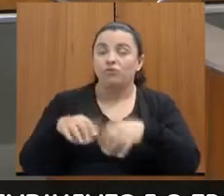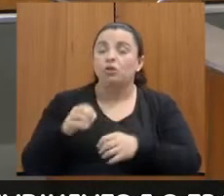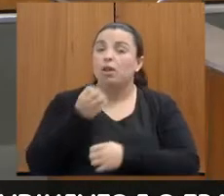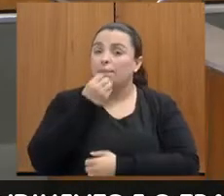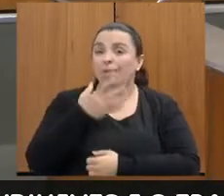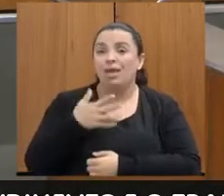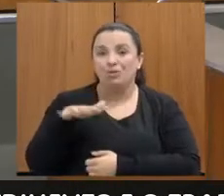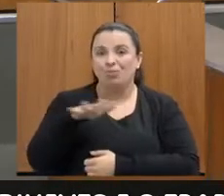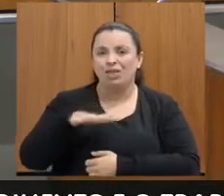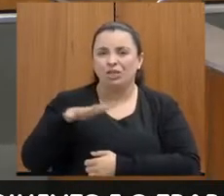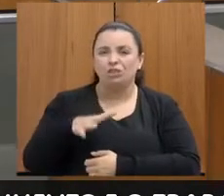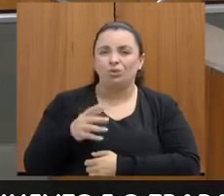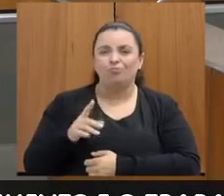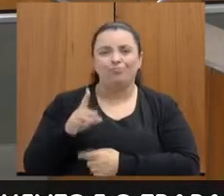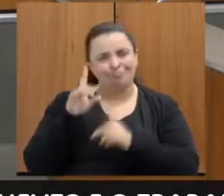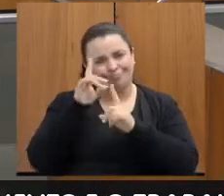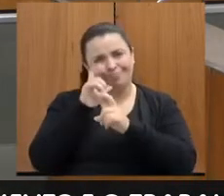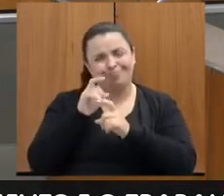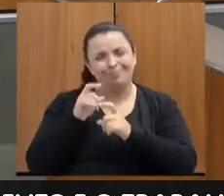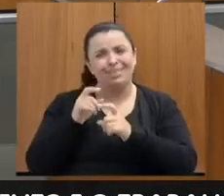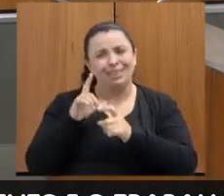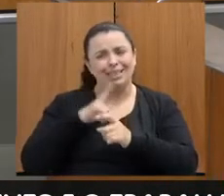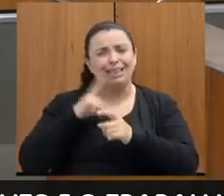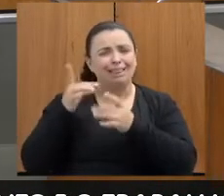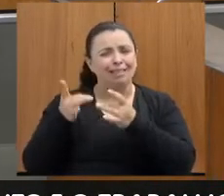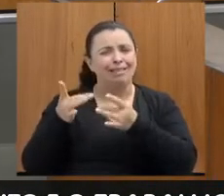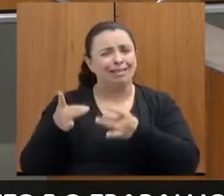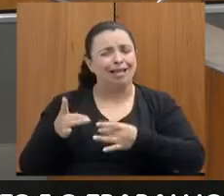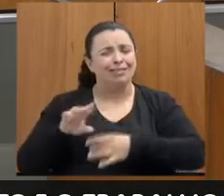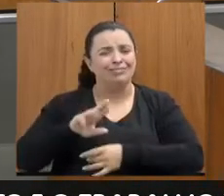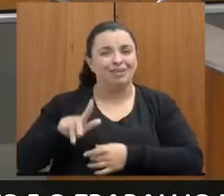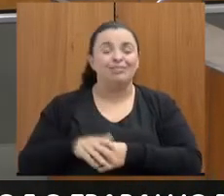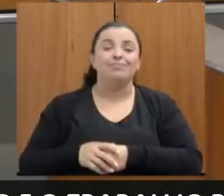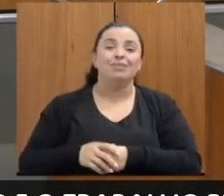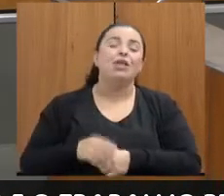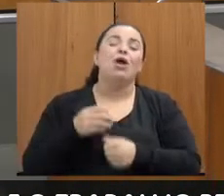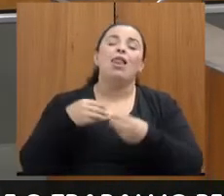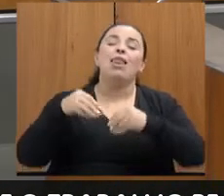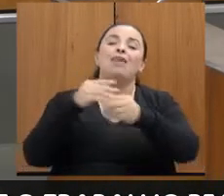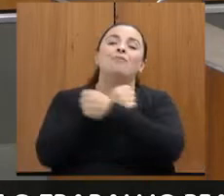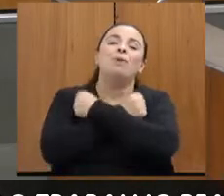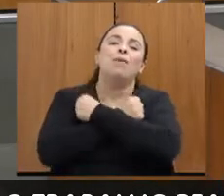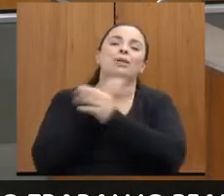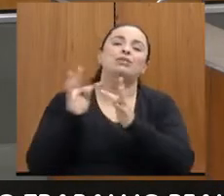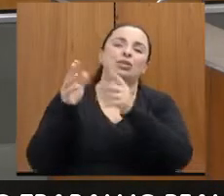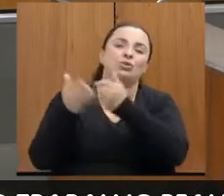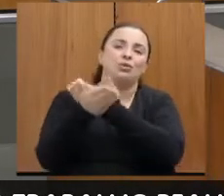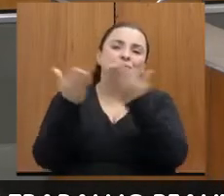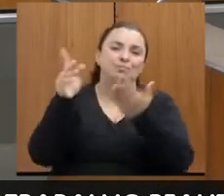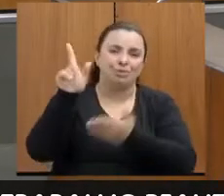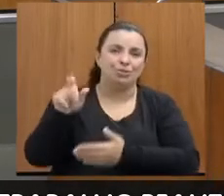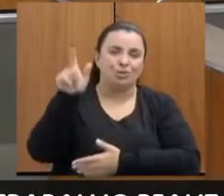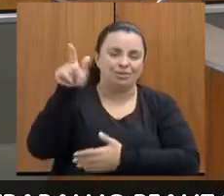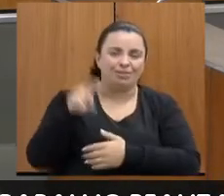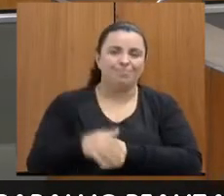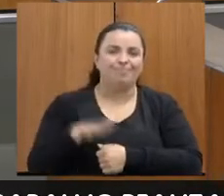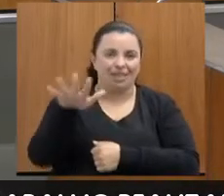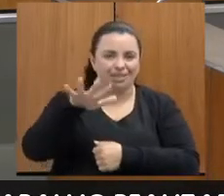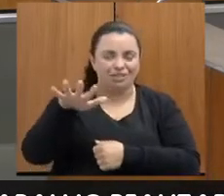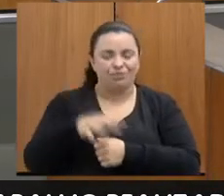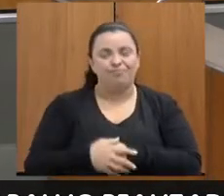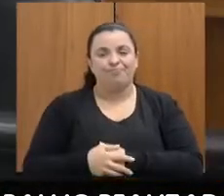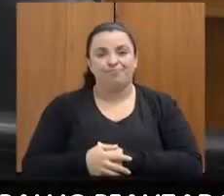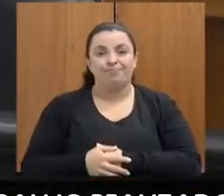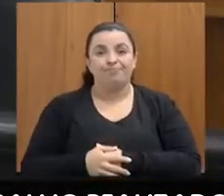nosso estado. Parabéns também. Levo meu abraço lá a todas. Eu quero aqui aproveitar, antes de